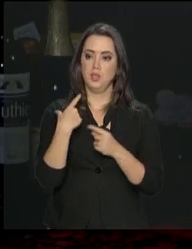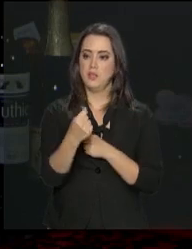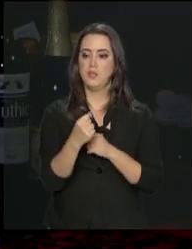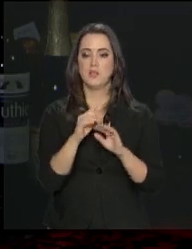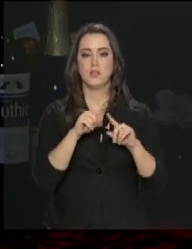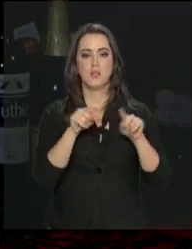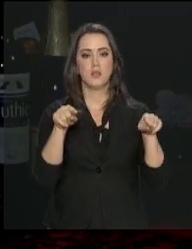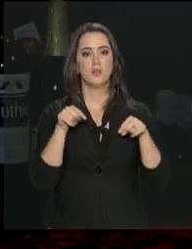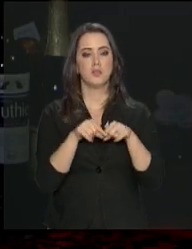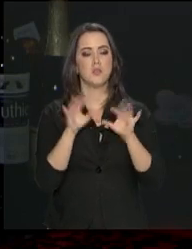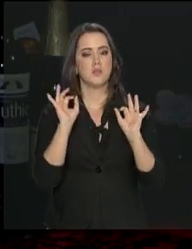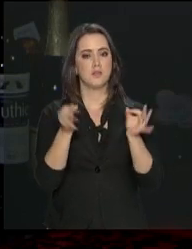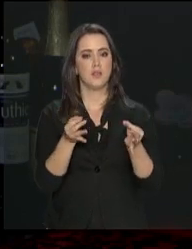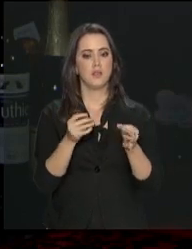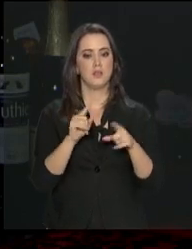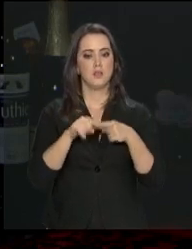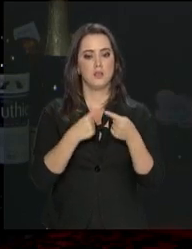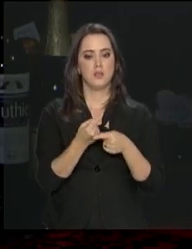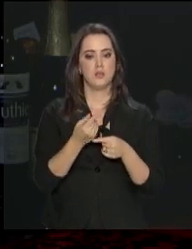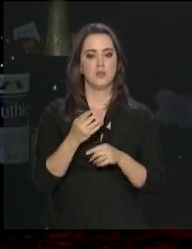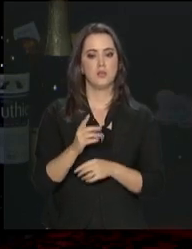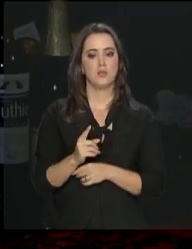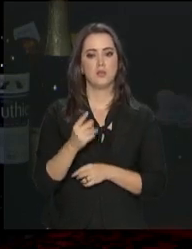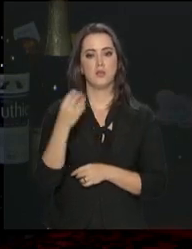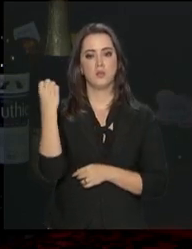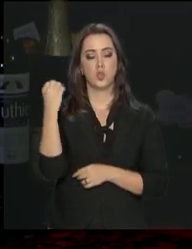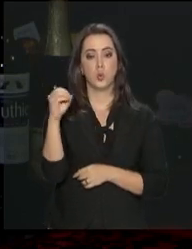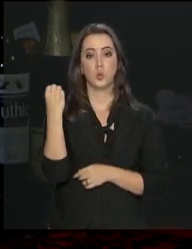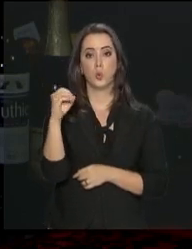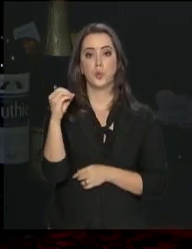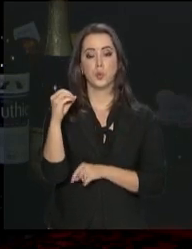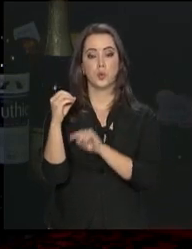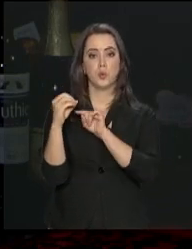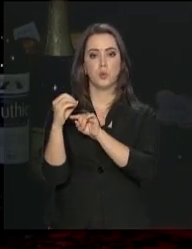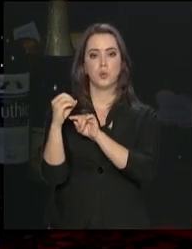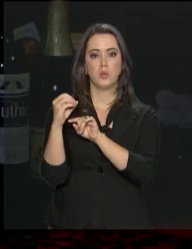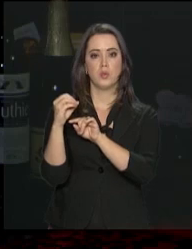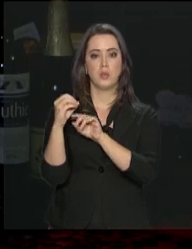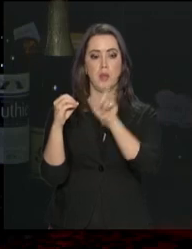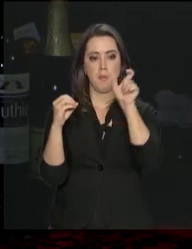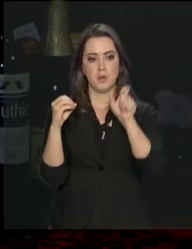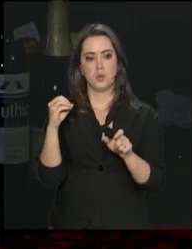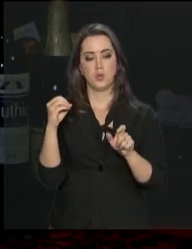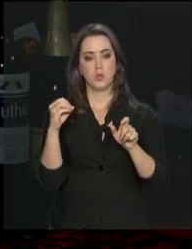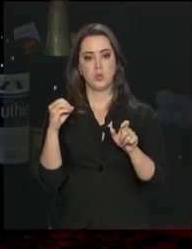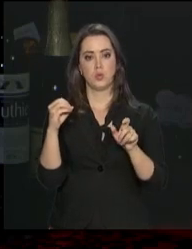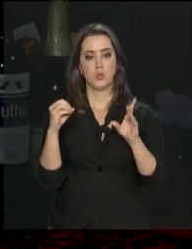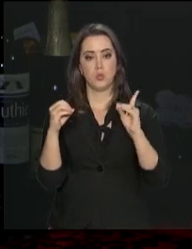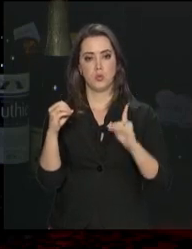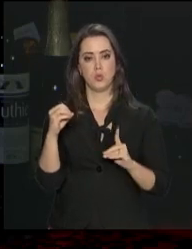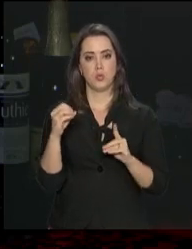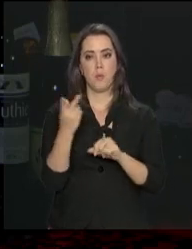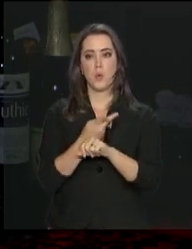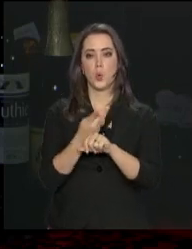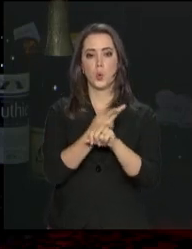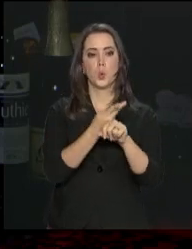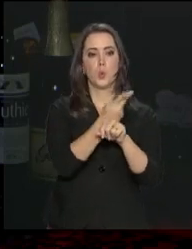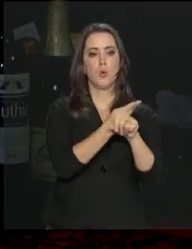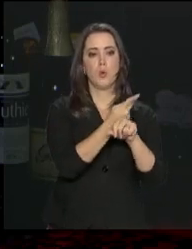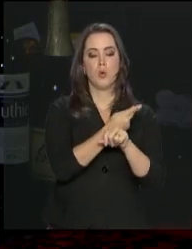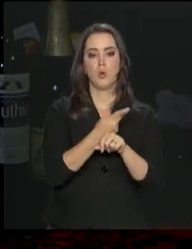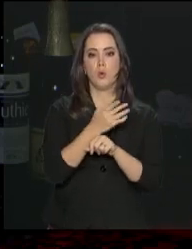da loja, tudo certo, depois foi mais ou menos em outubro, o dono do celular, ele acabou rastreando,